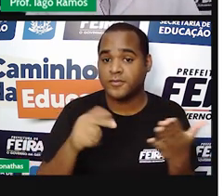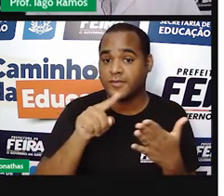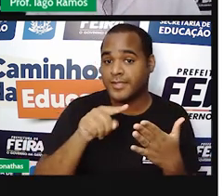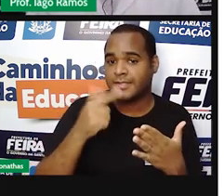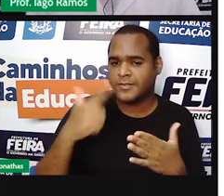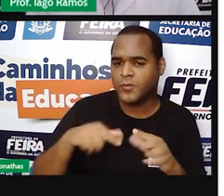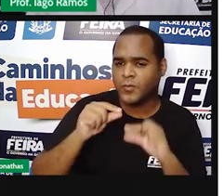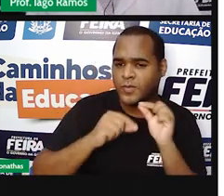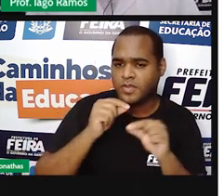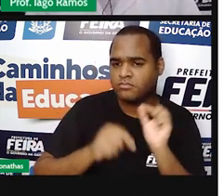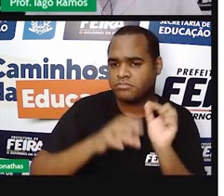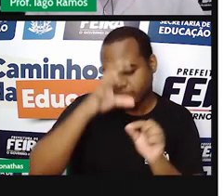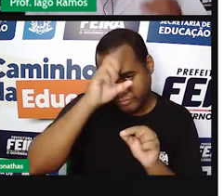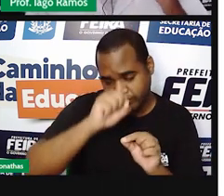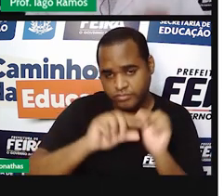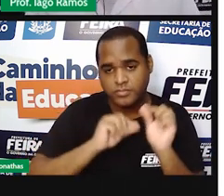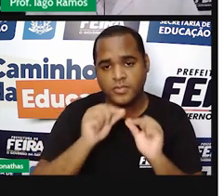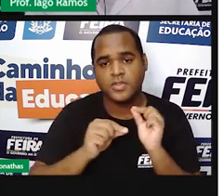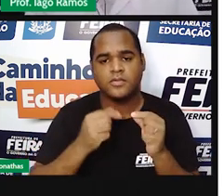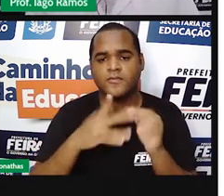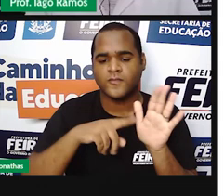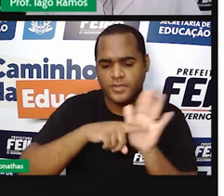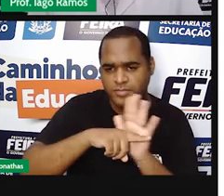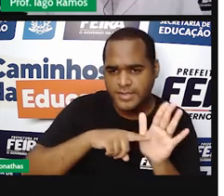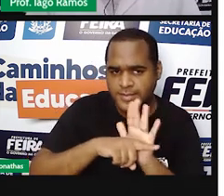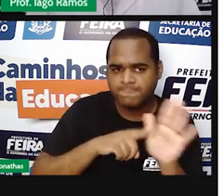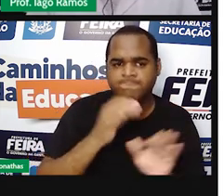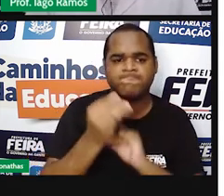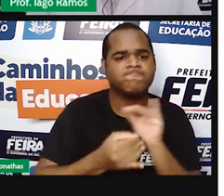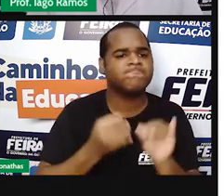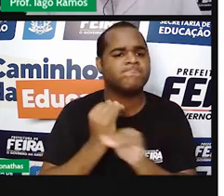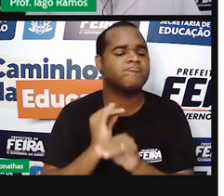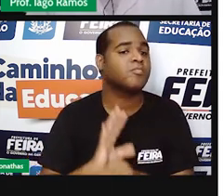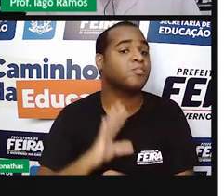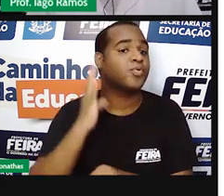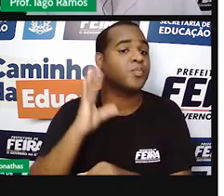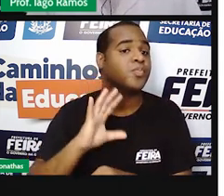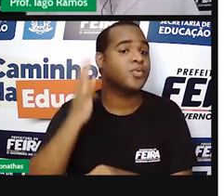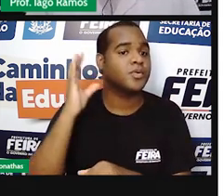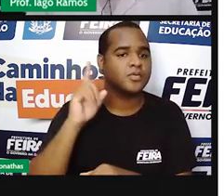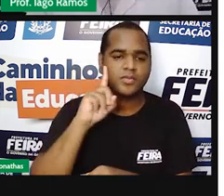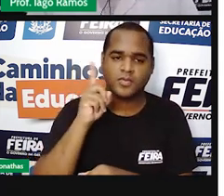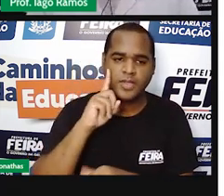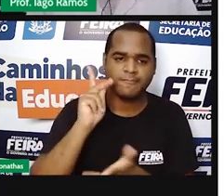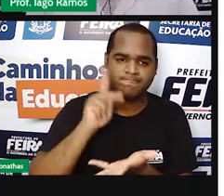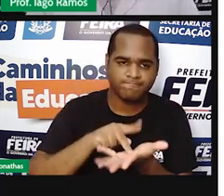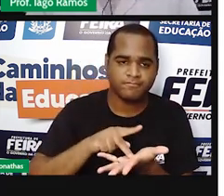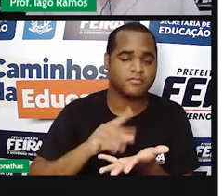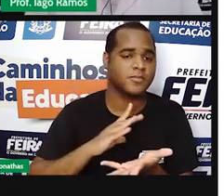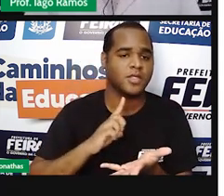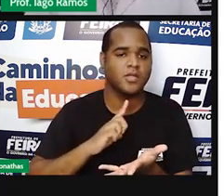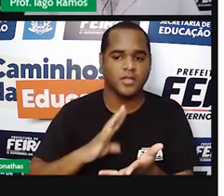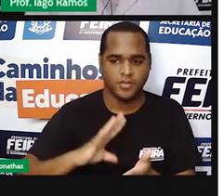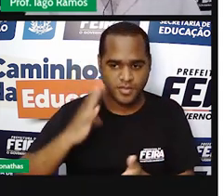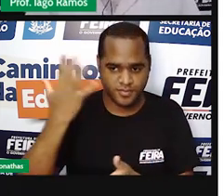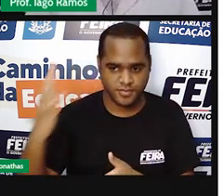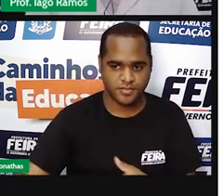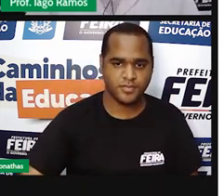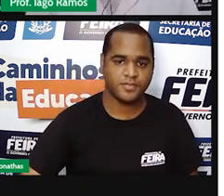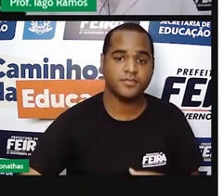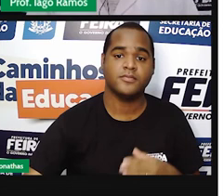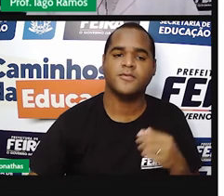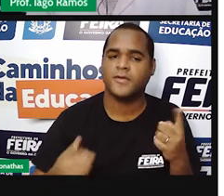dessa aula, o que é você pode fazer? pesquisar situações que envolvam números reais e buscar